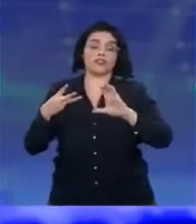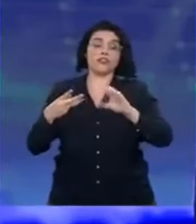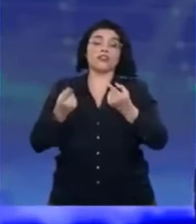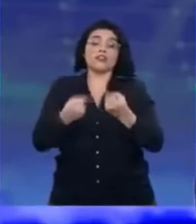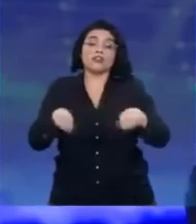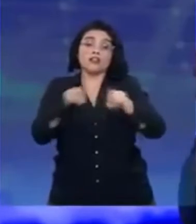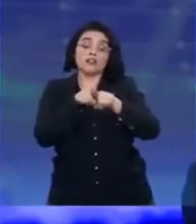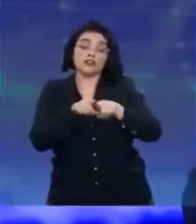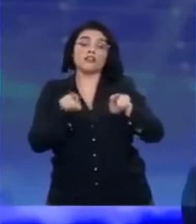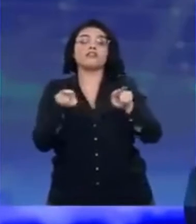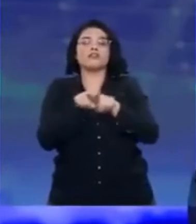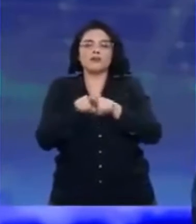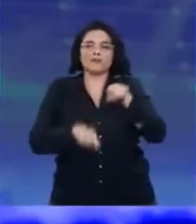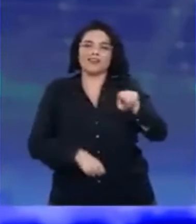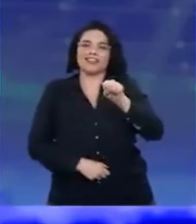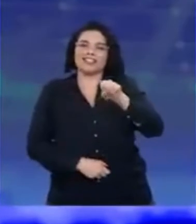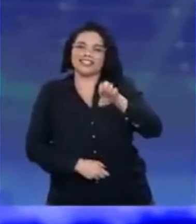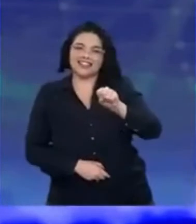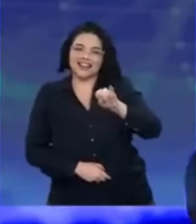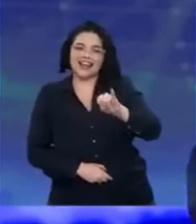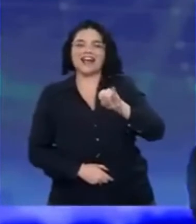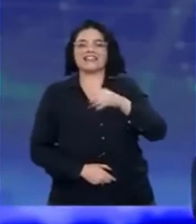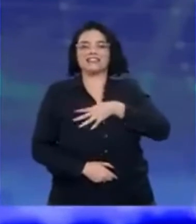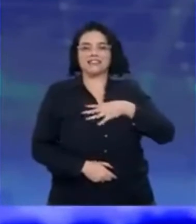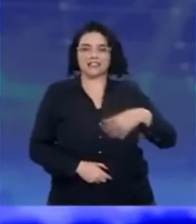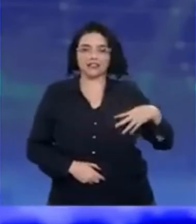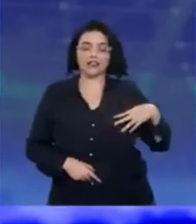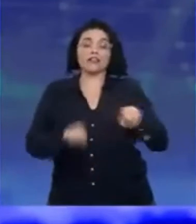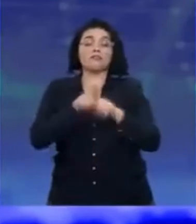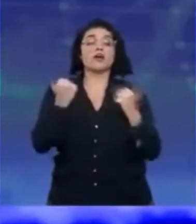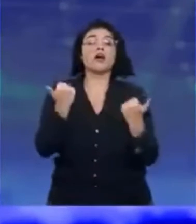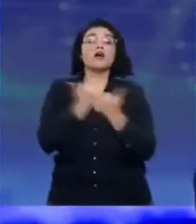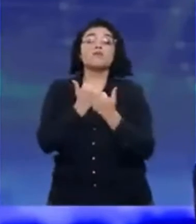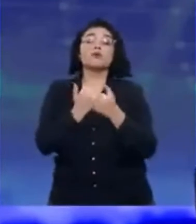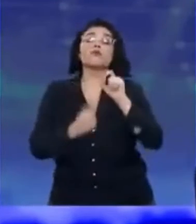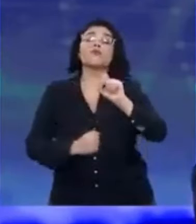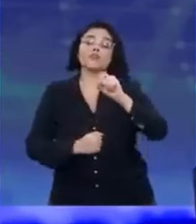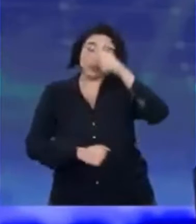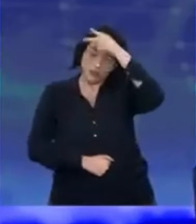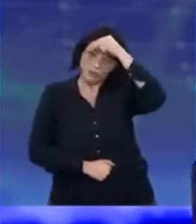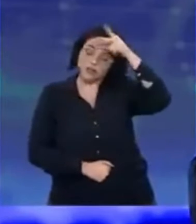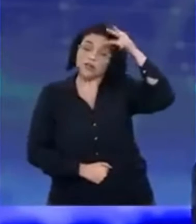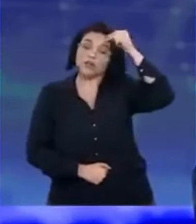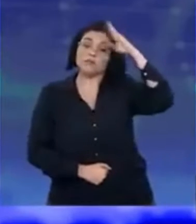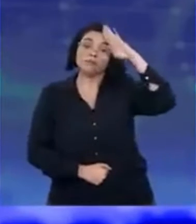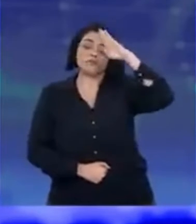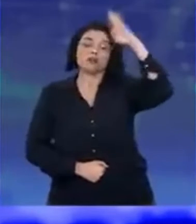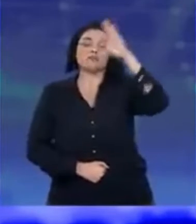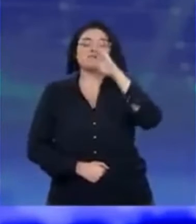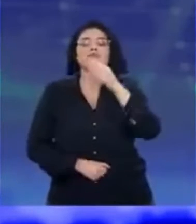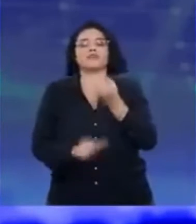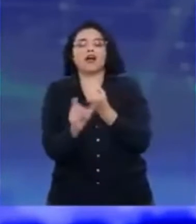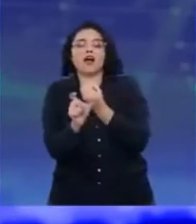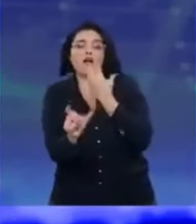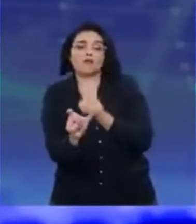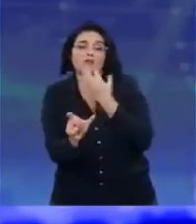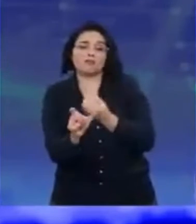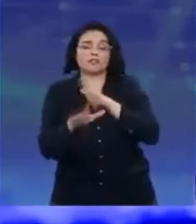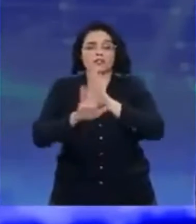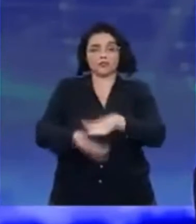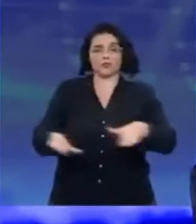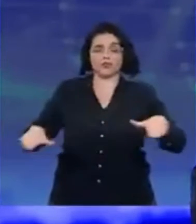Sistema S nessa mesma direção e vamos apoiar os prefeitos, sobretudo no que diz respeito à alfabetização de crianças.